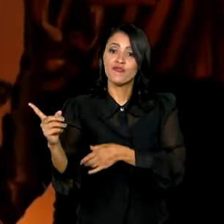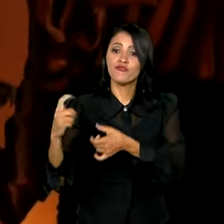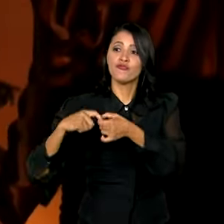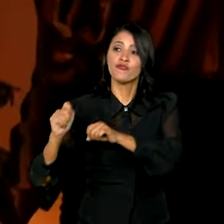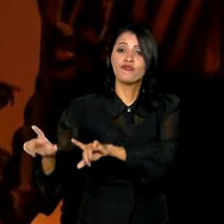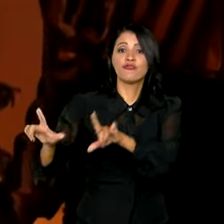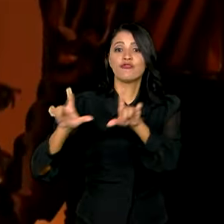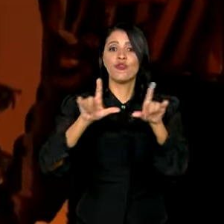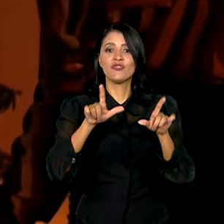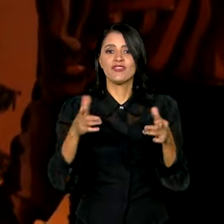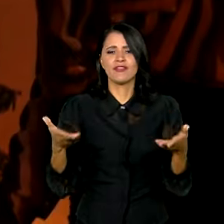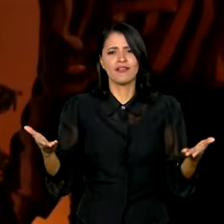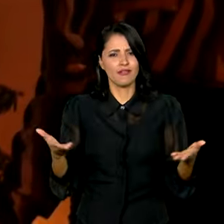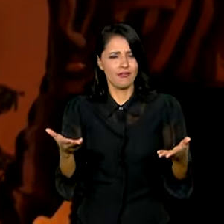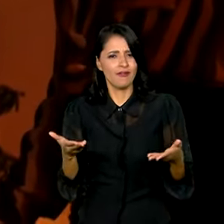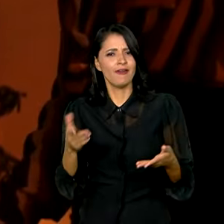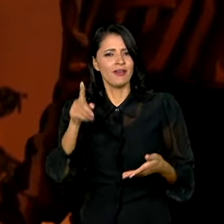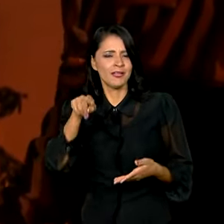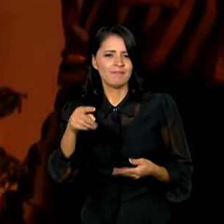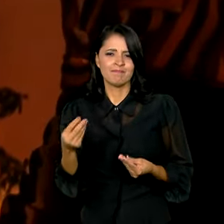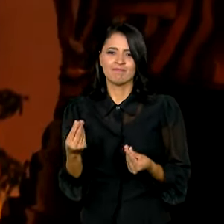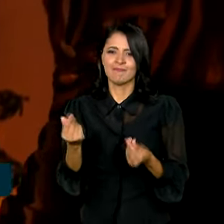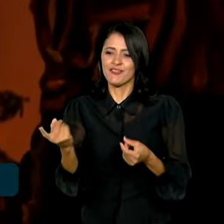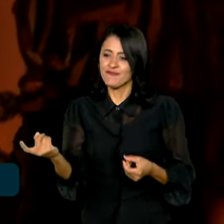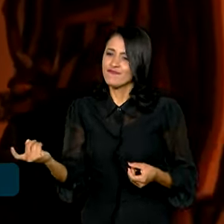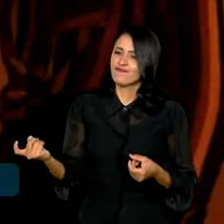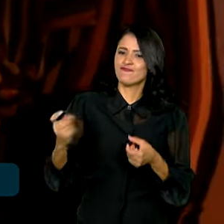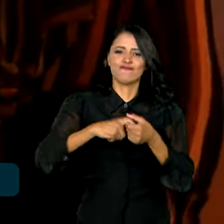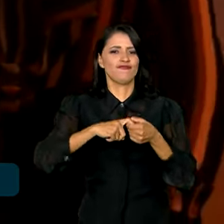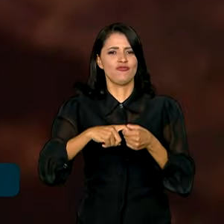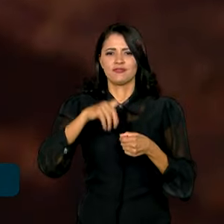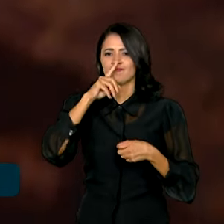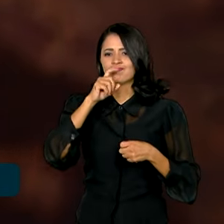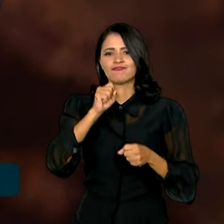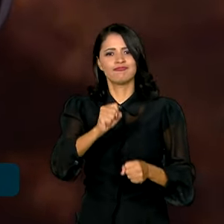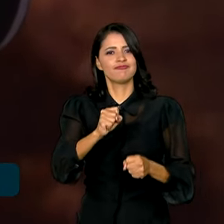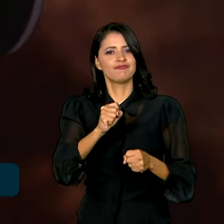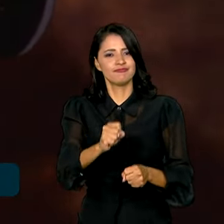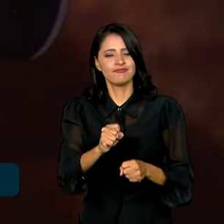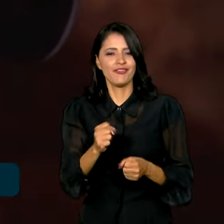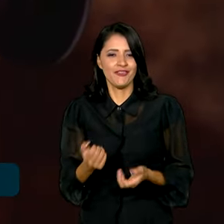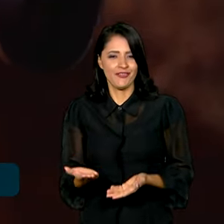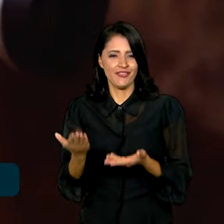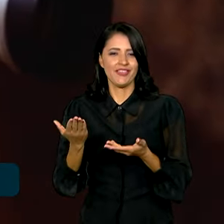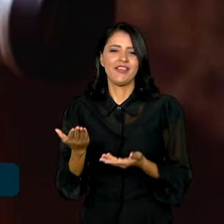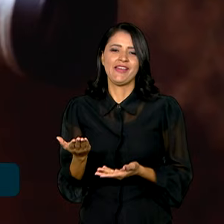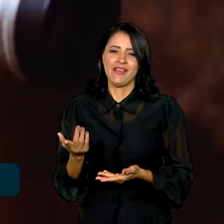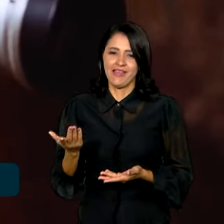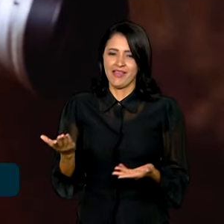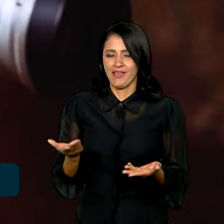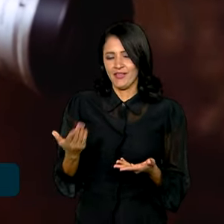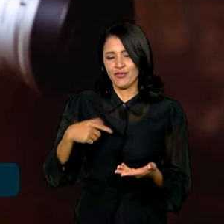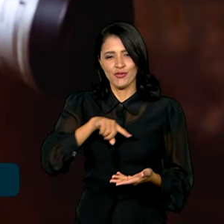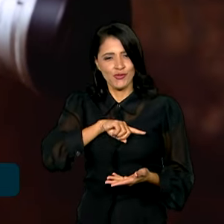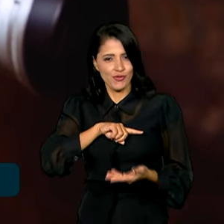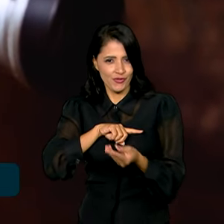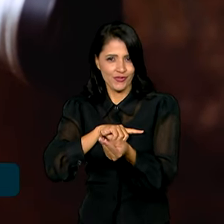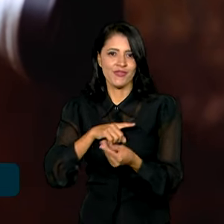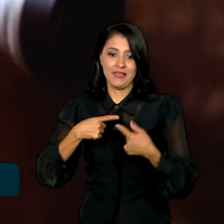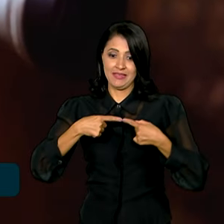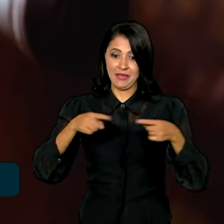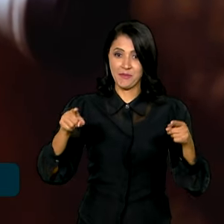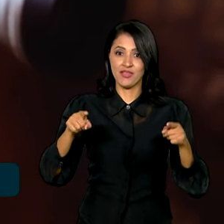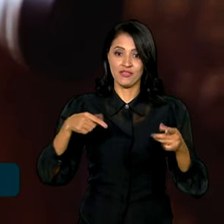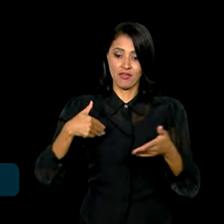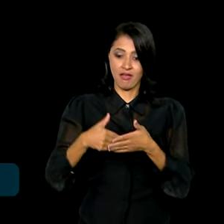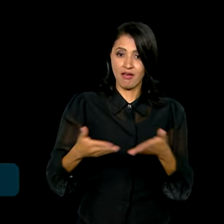telas com uma retomada potente. O nosso lançamento